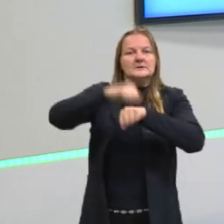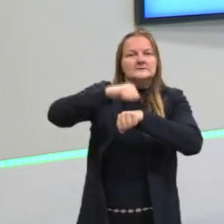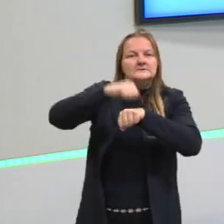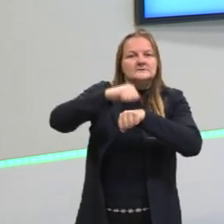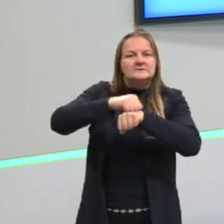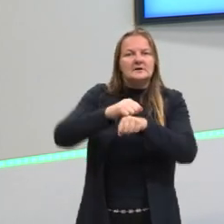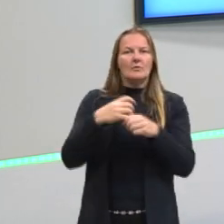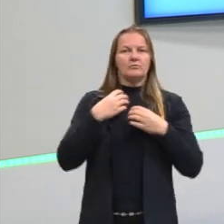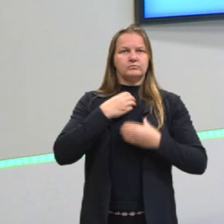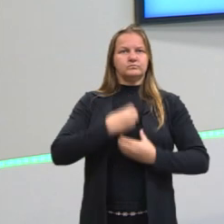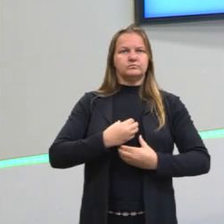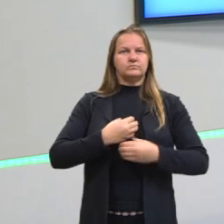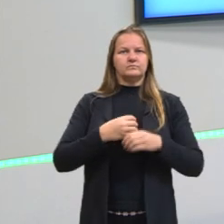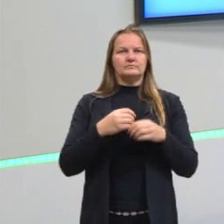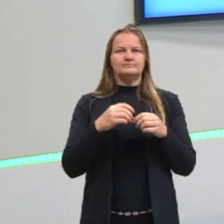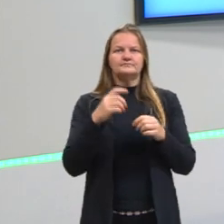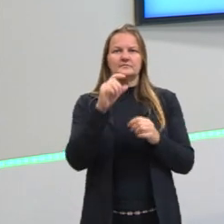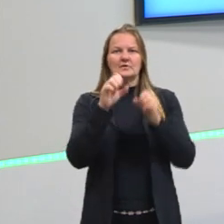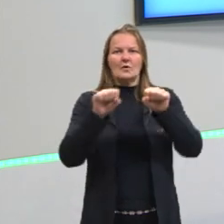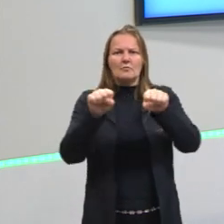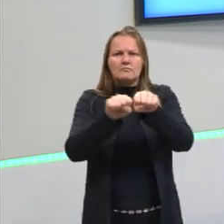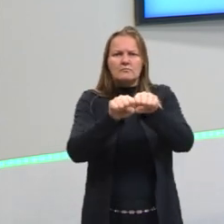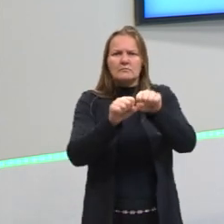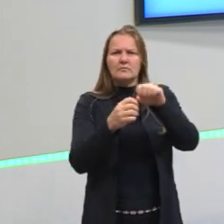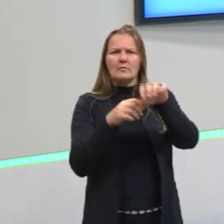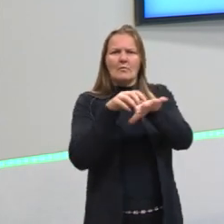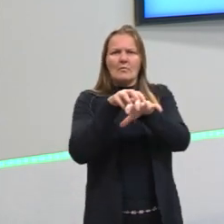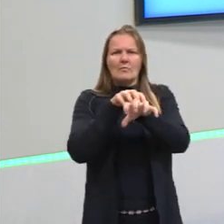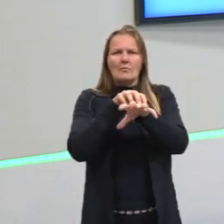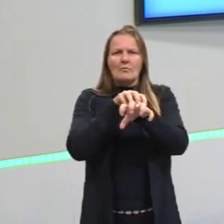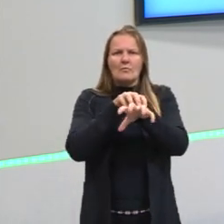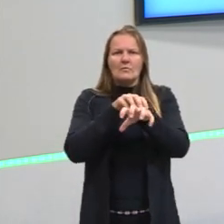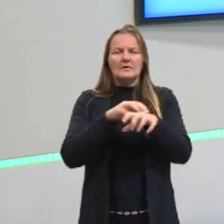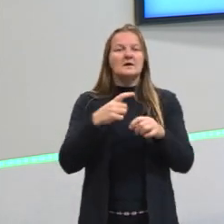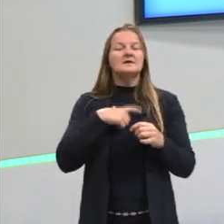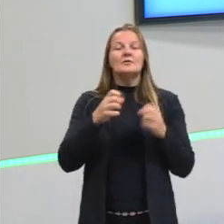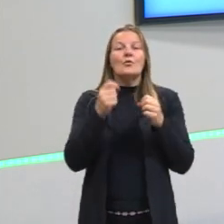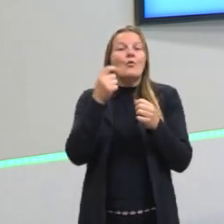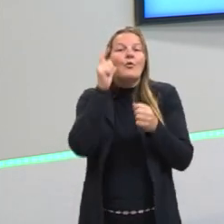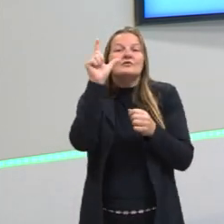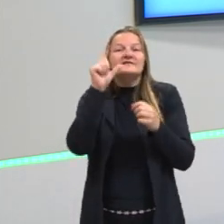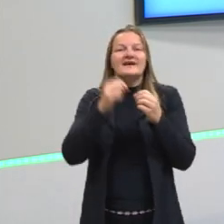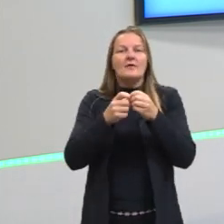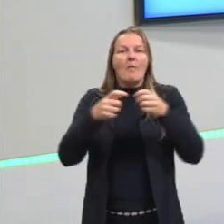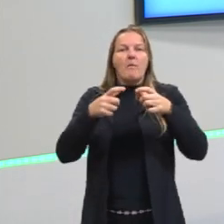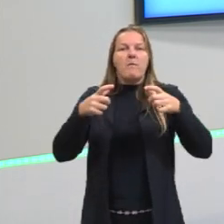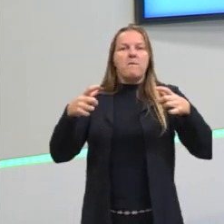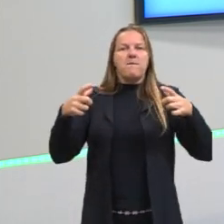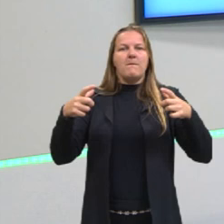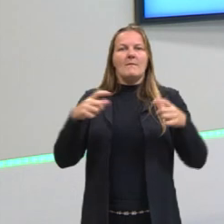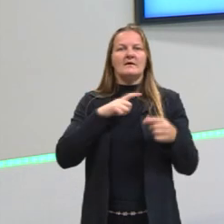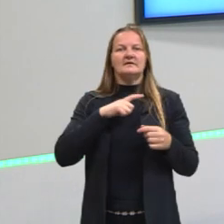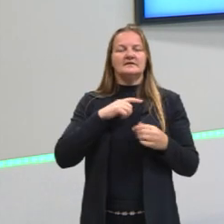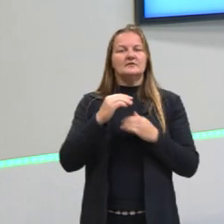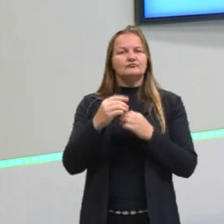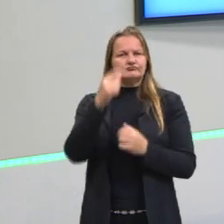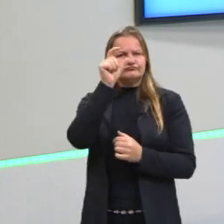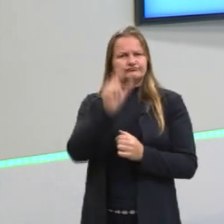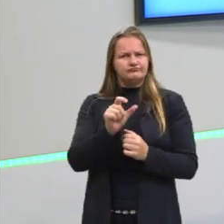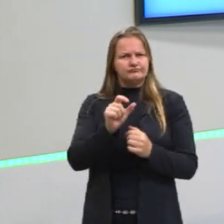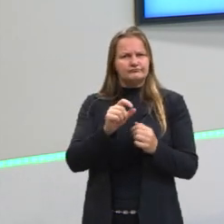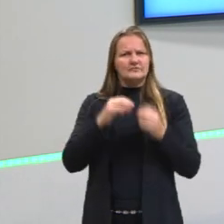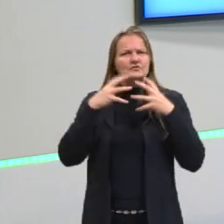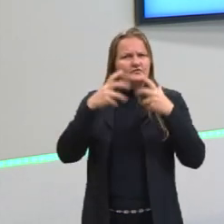Esse exoesqueleto, ele vai impedir o crescimento, o crescimento desses indivíduos.